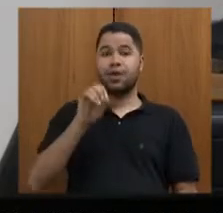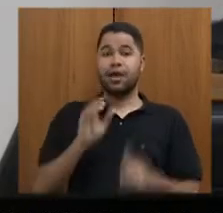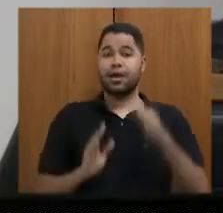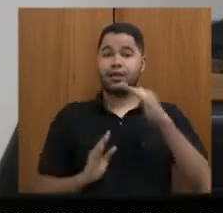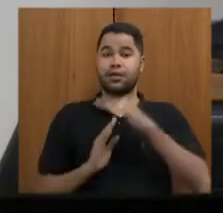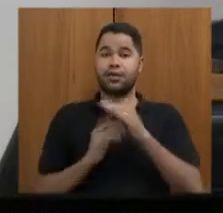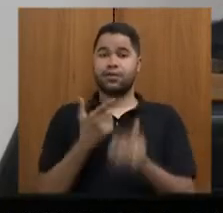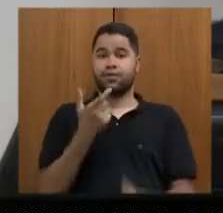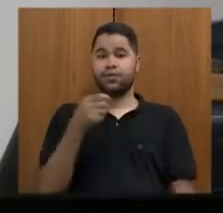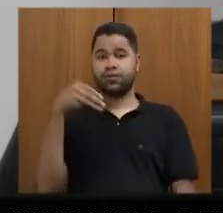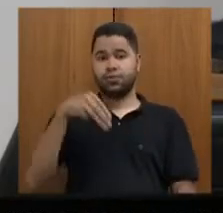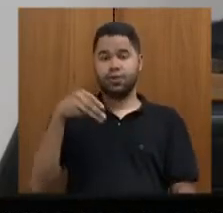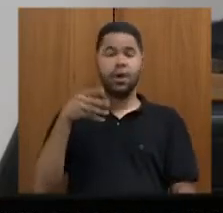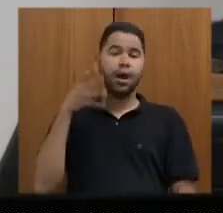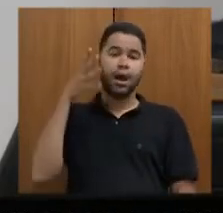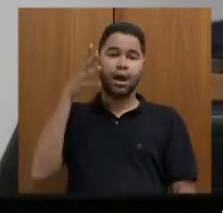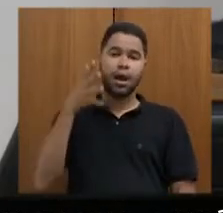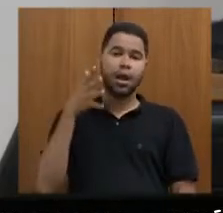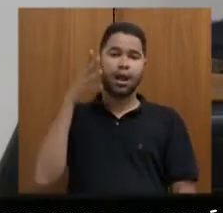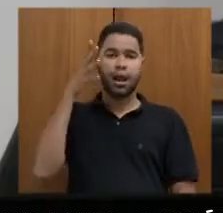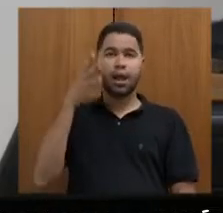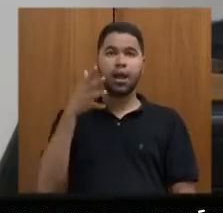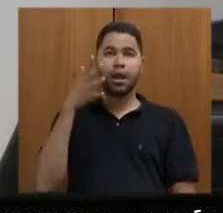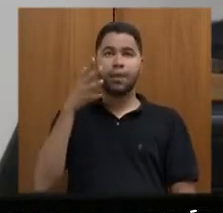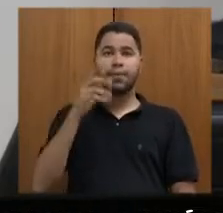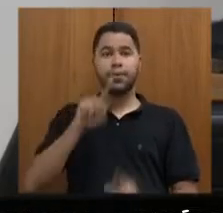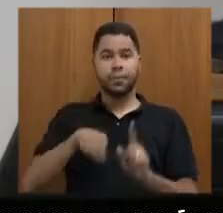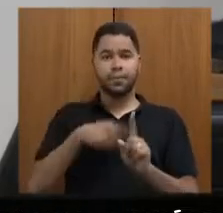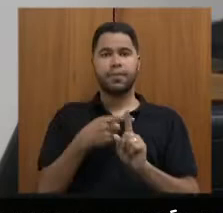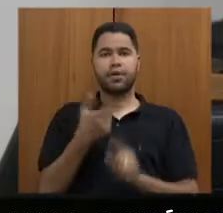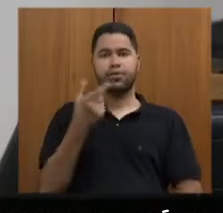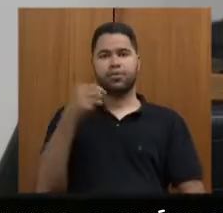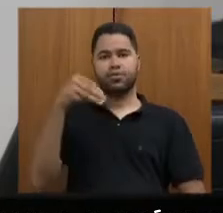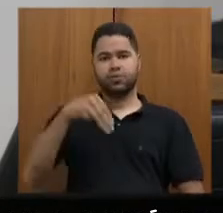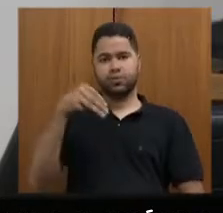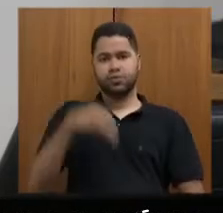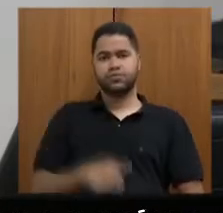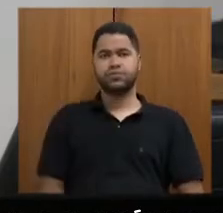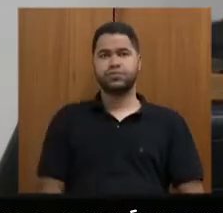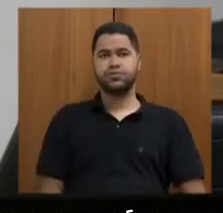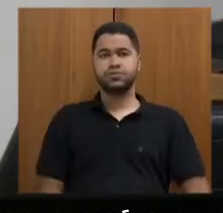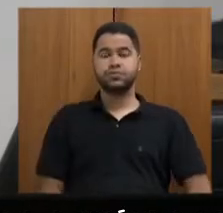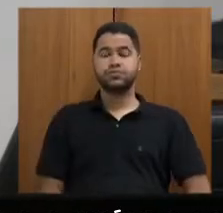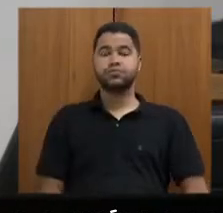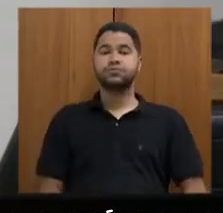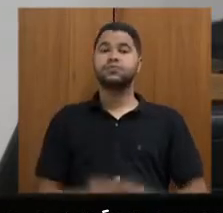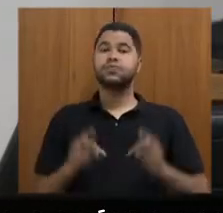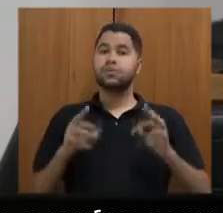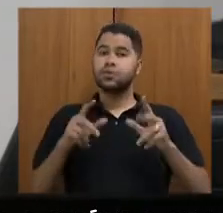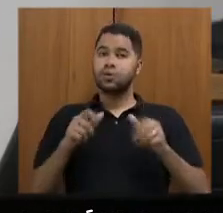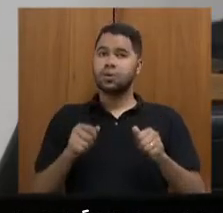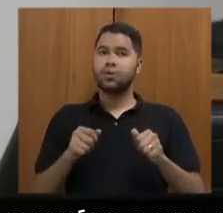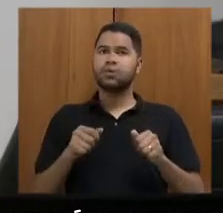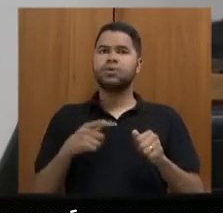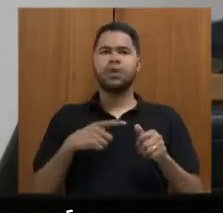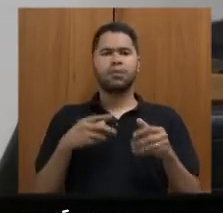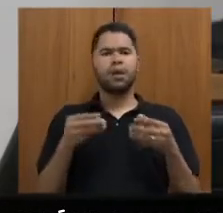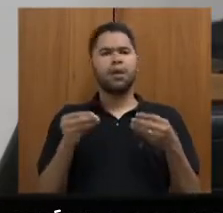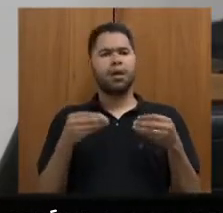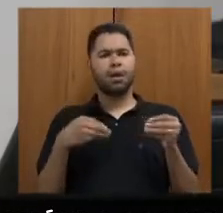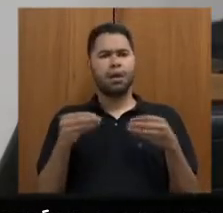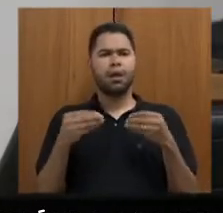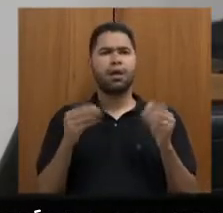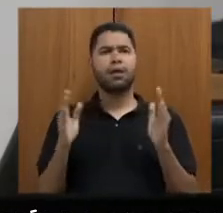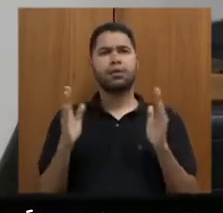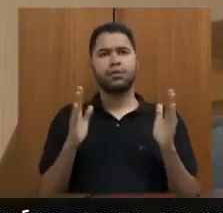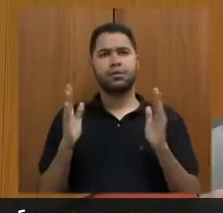para a sua exposição, prorrogáveis por mais 20 minutos. Todas as atividades da Assembleia têm tido uma flexibilidade de